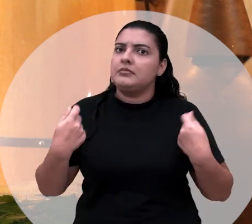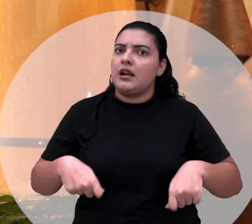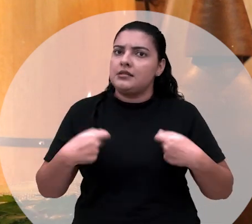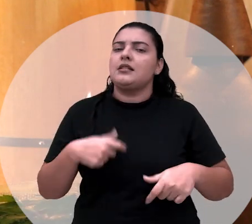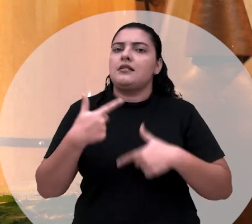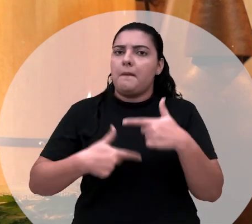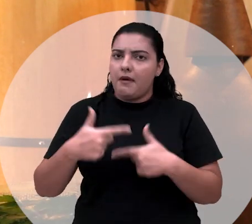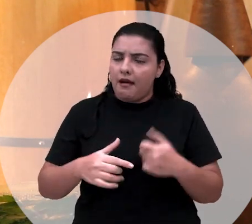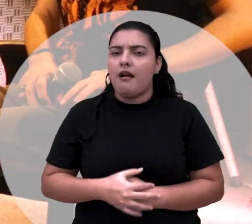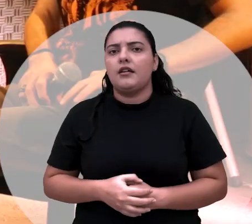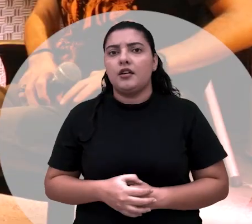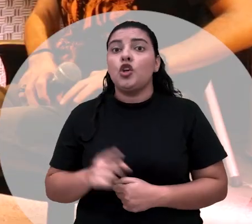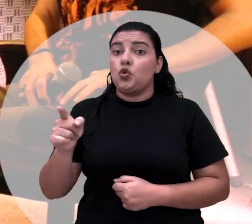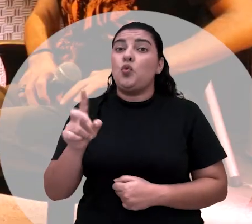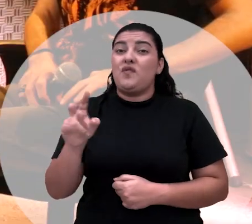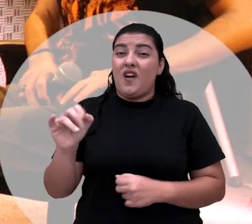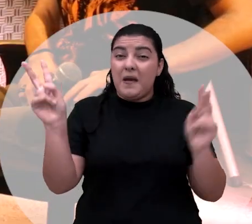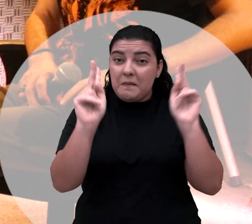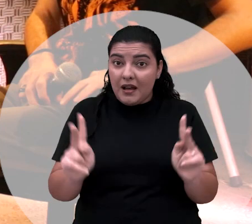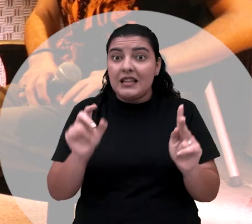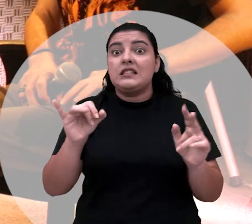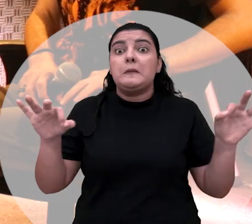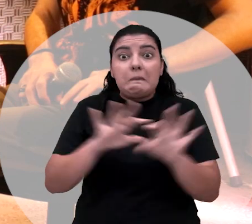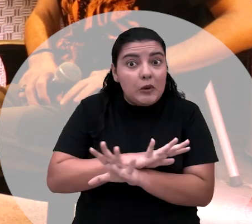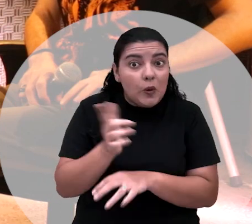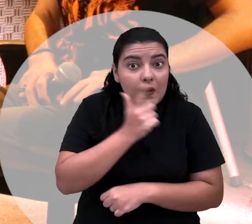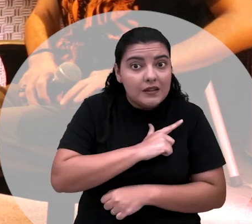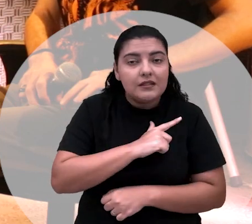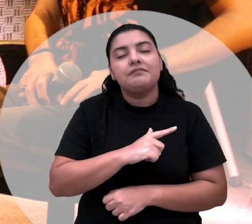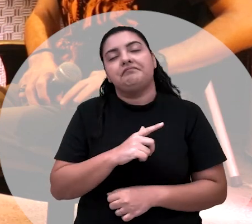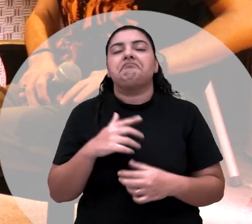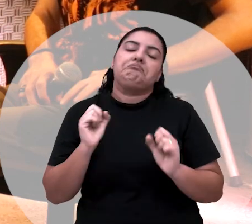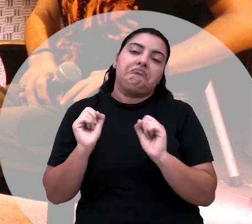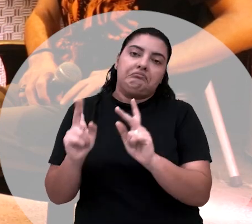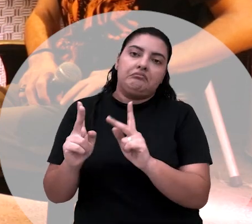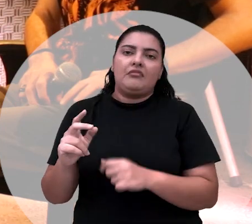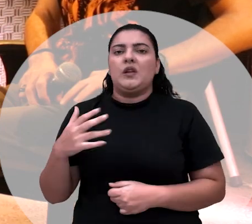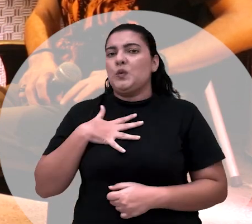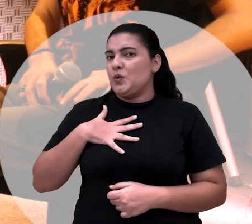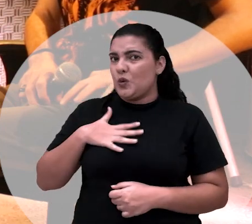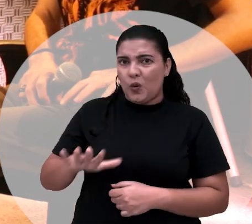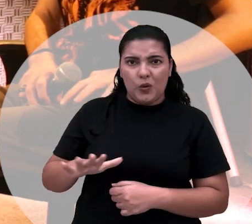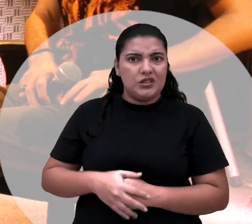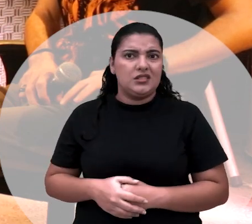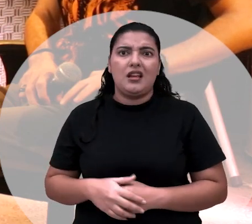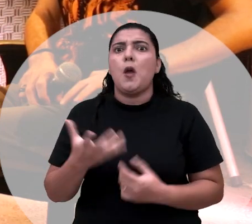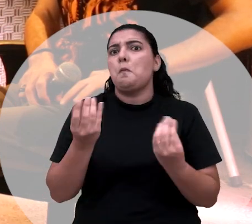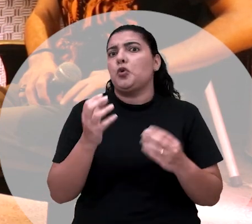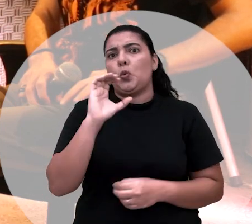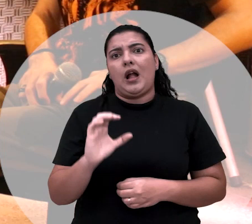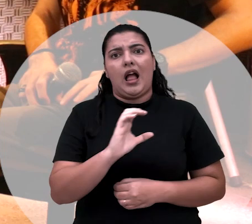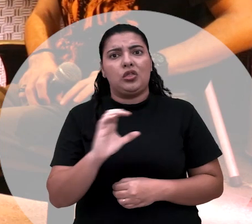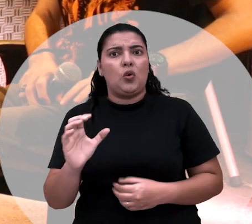E você só vai ter paz quando você cumprir essa missão. Eu saí de lá, muito insatisfeita, porque eu era muito católica.